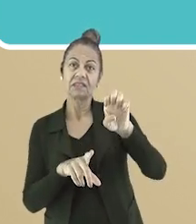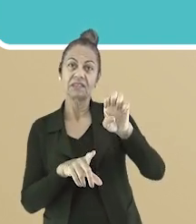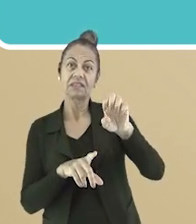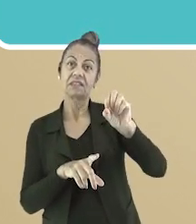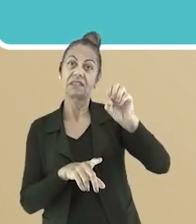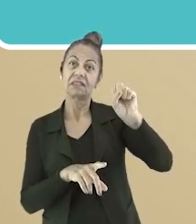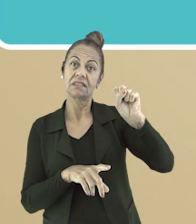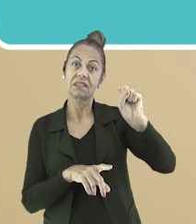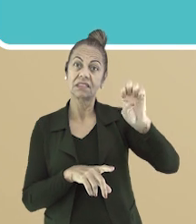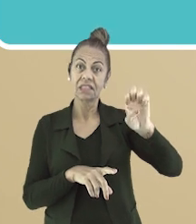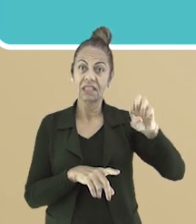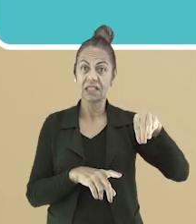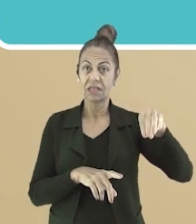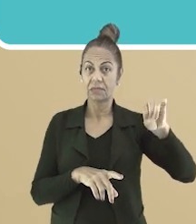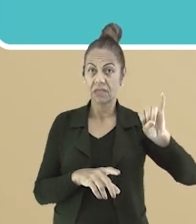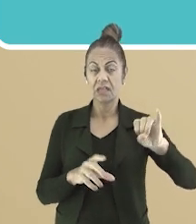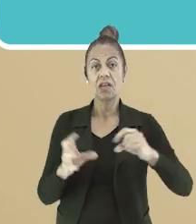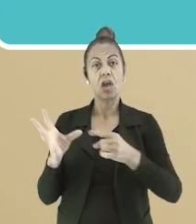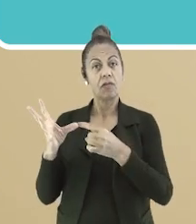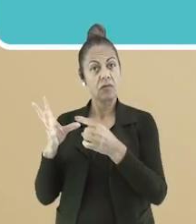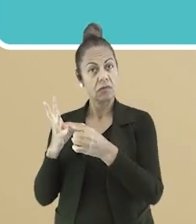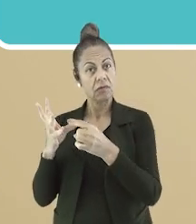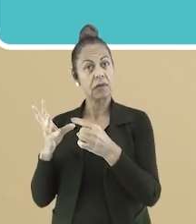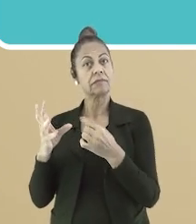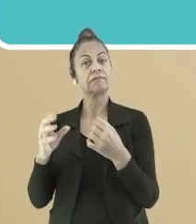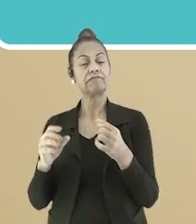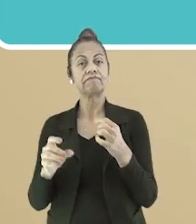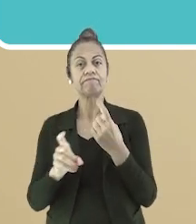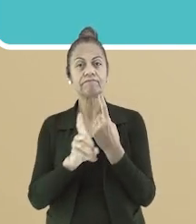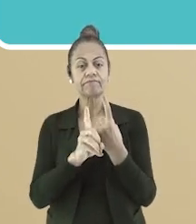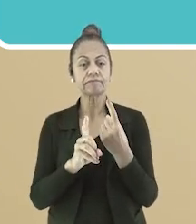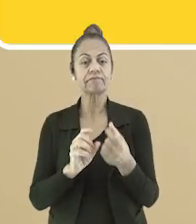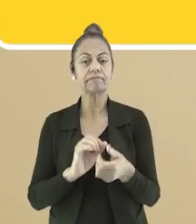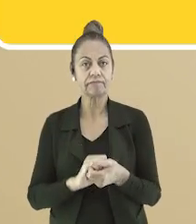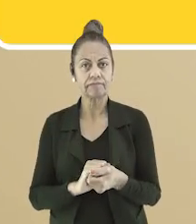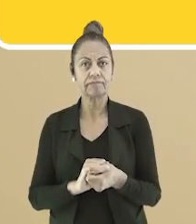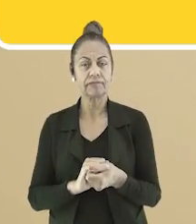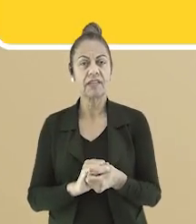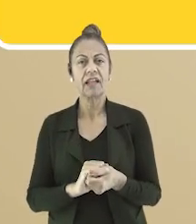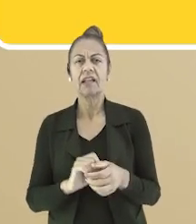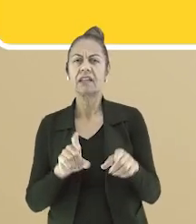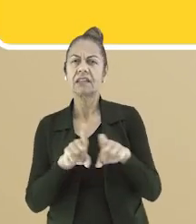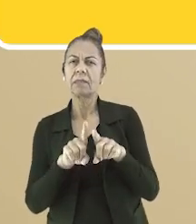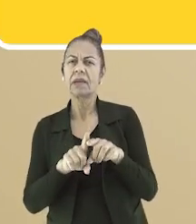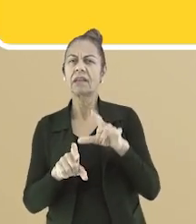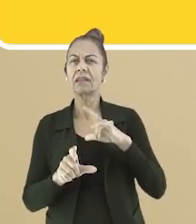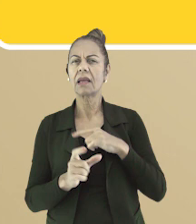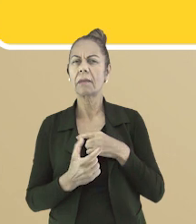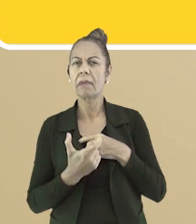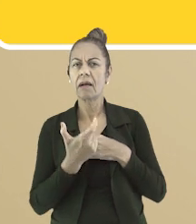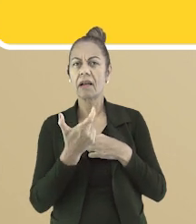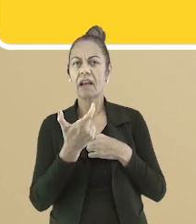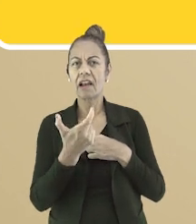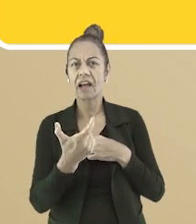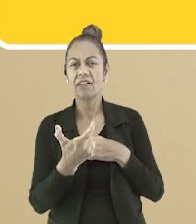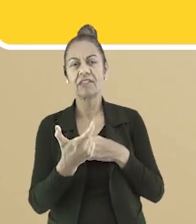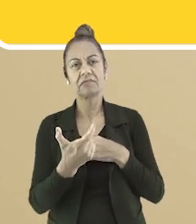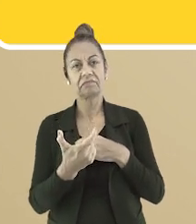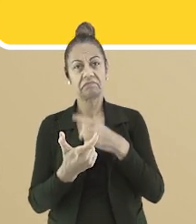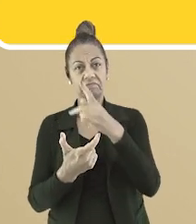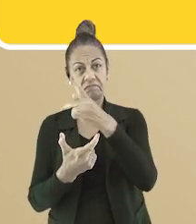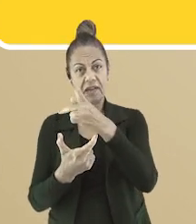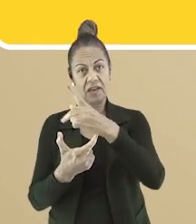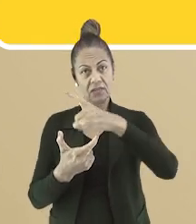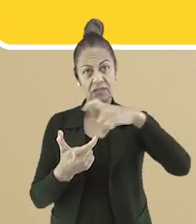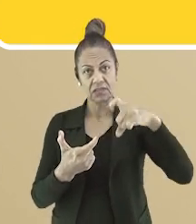uma palavra paroxítona tem a penúltima sílaba forte. As palavras paroxítonas, ou seja, as que